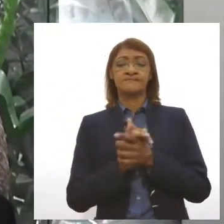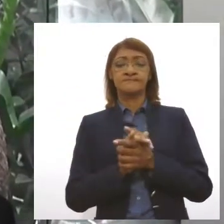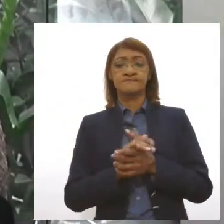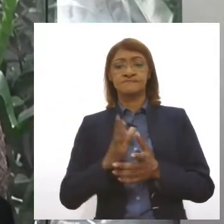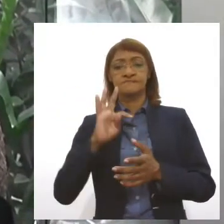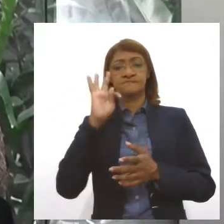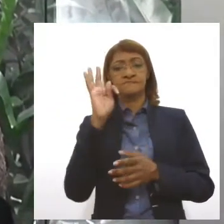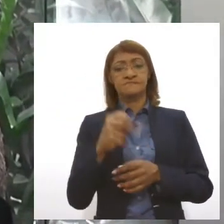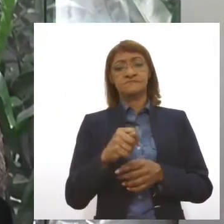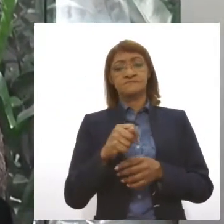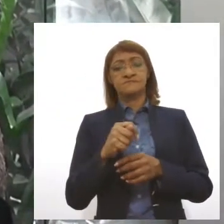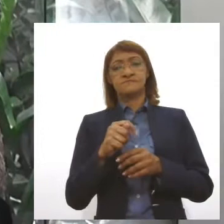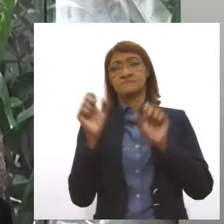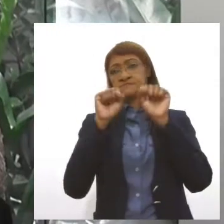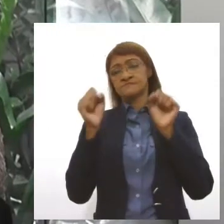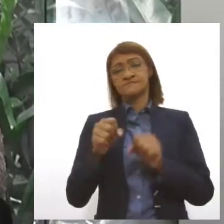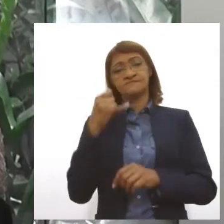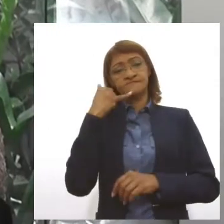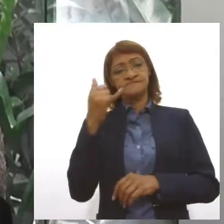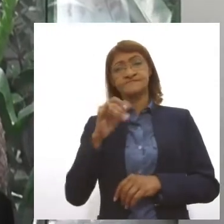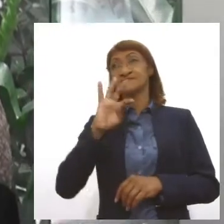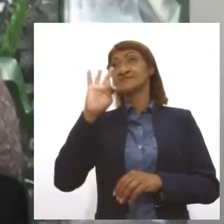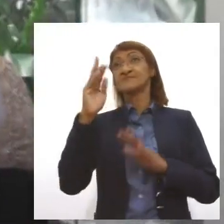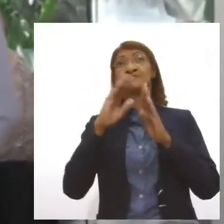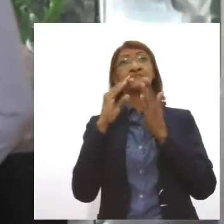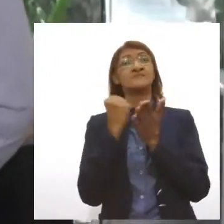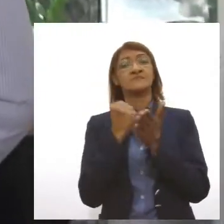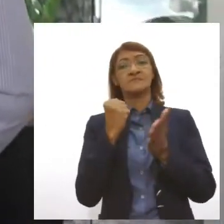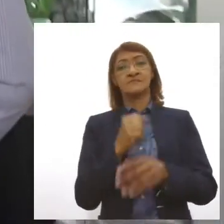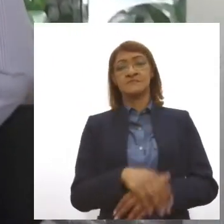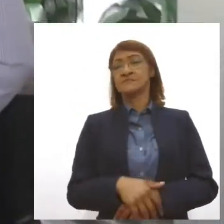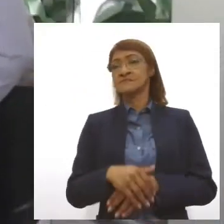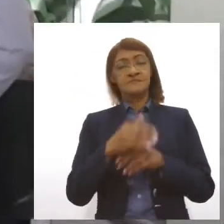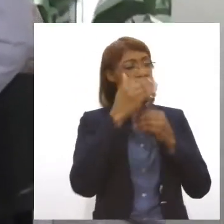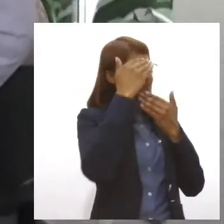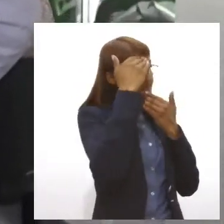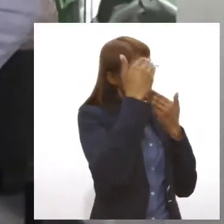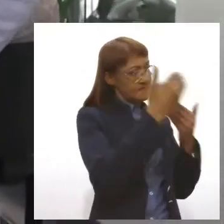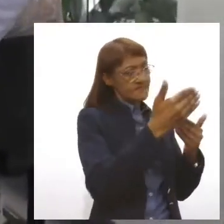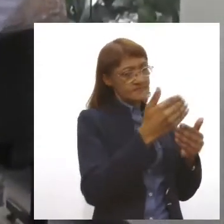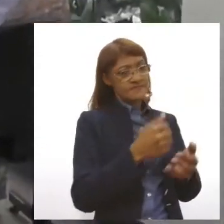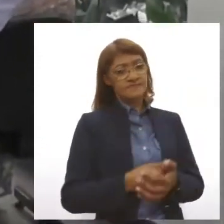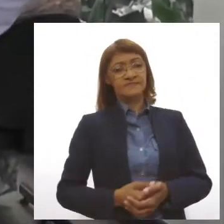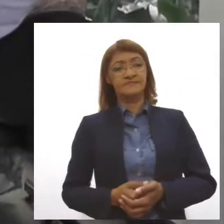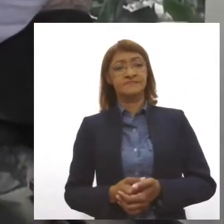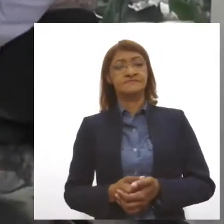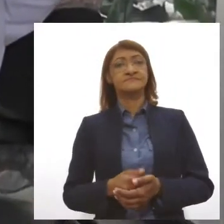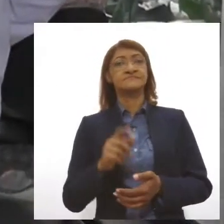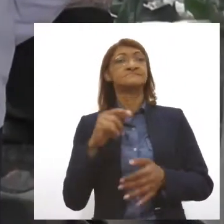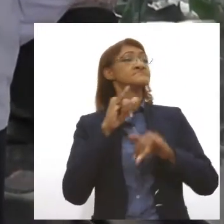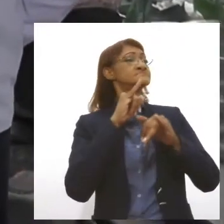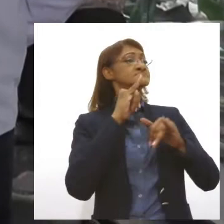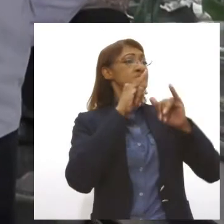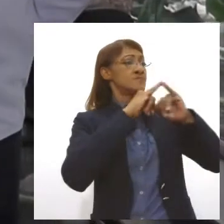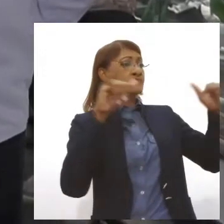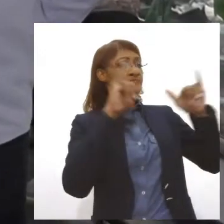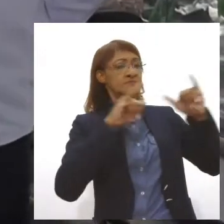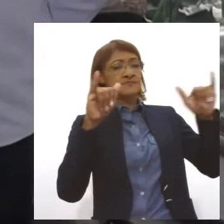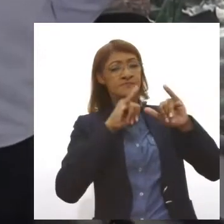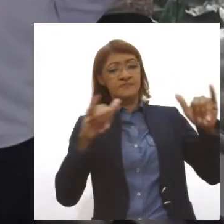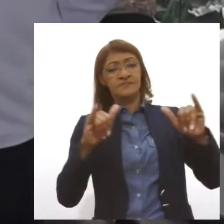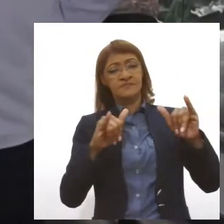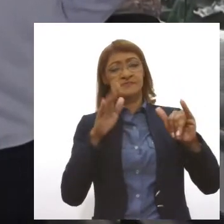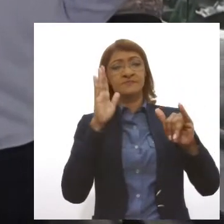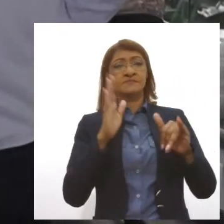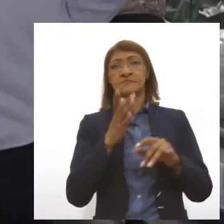ferramentas digitais que os cartões do país oferecem. Ok, muito obrigada, Henrique. Estão aí as informações, um pouco mais de